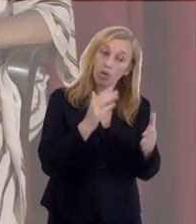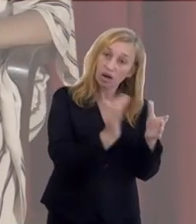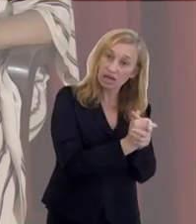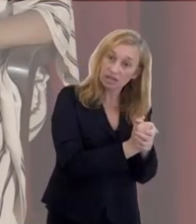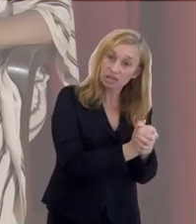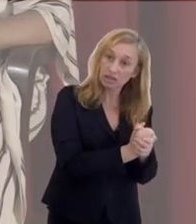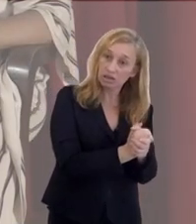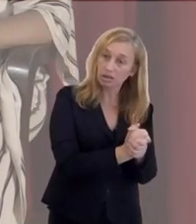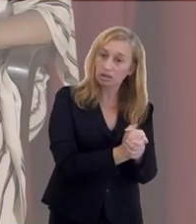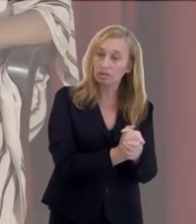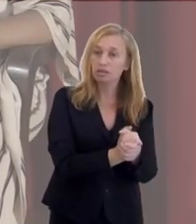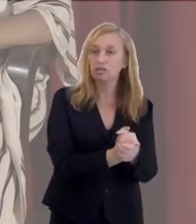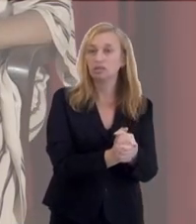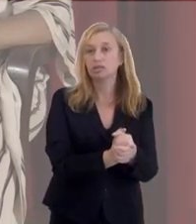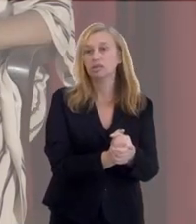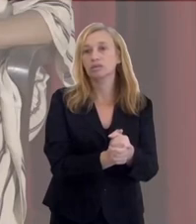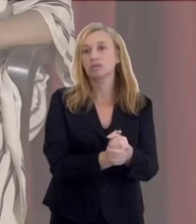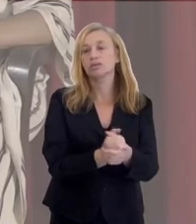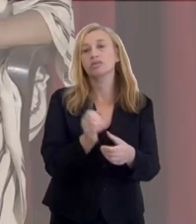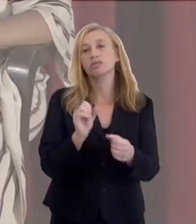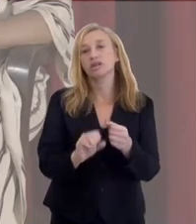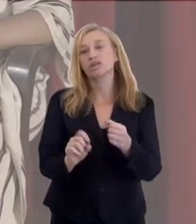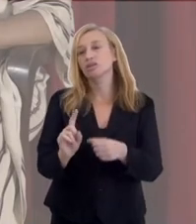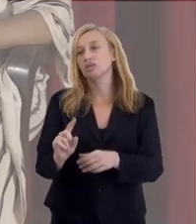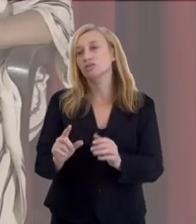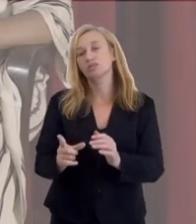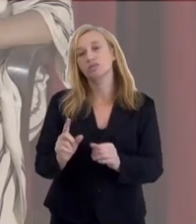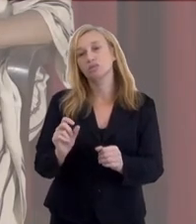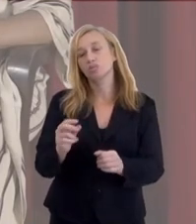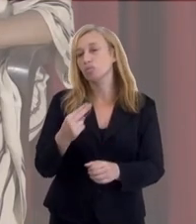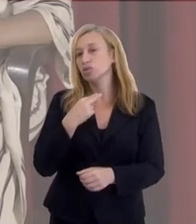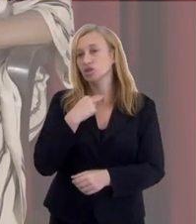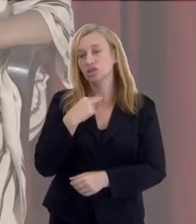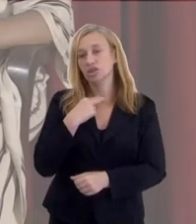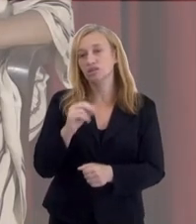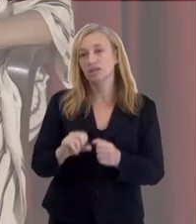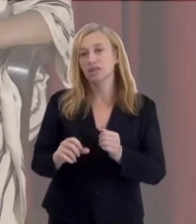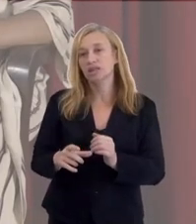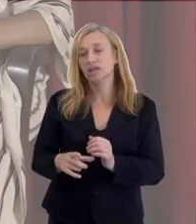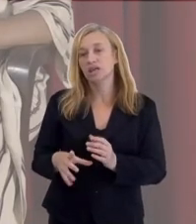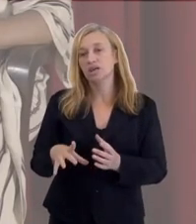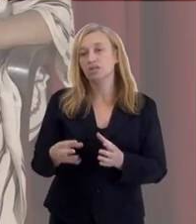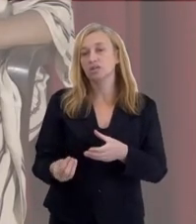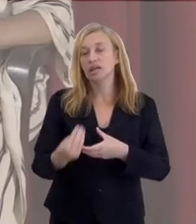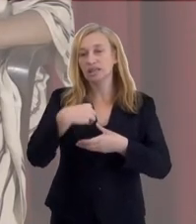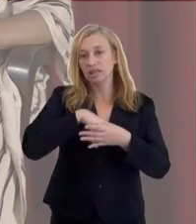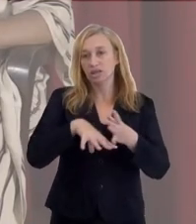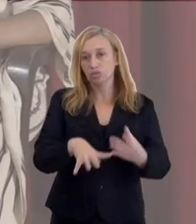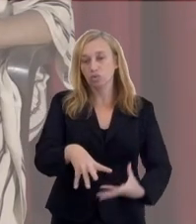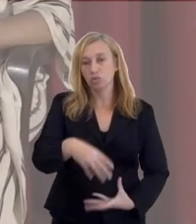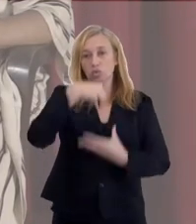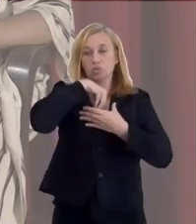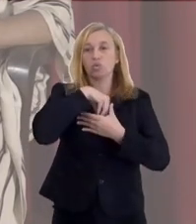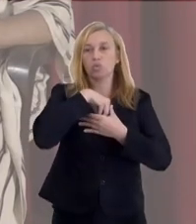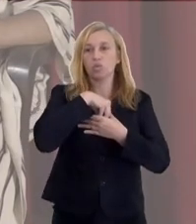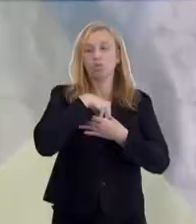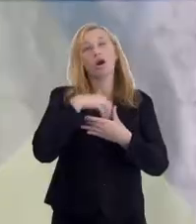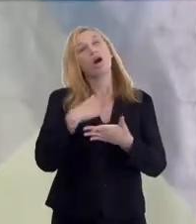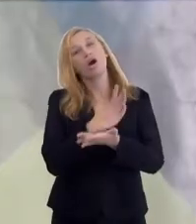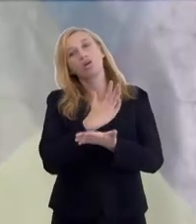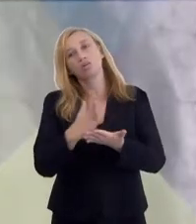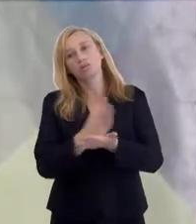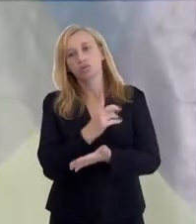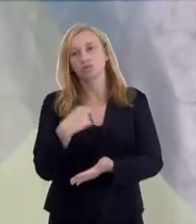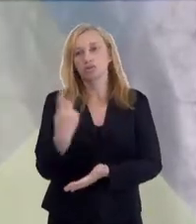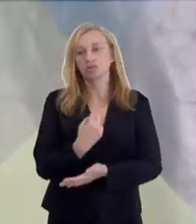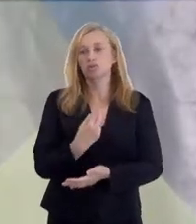casado, que eu tenho, eu vou fazer o que eu não podia fazer, porque eu estava preso no corpo. Então muitos de nós